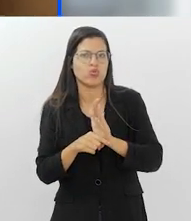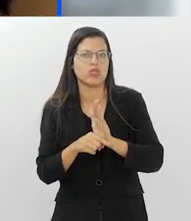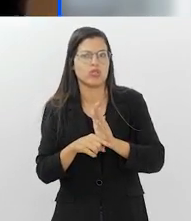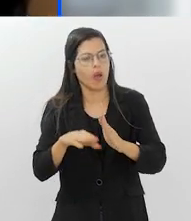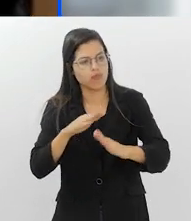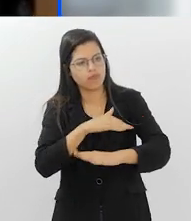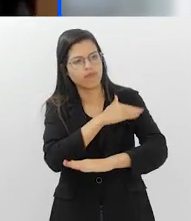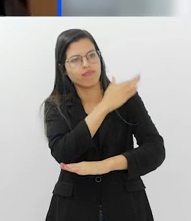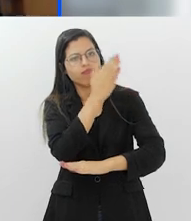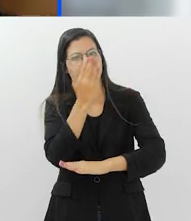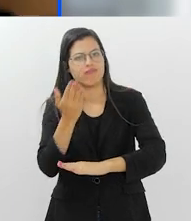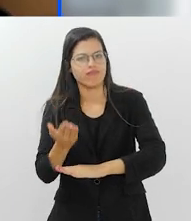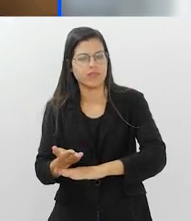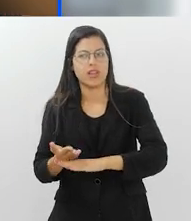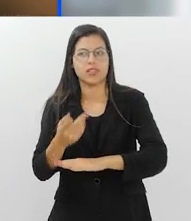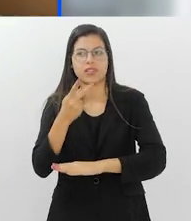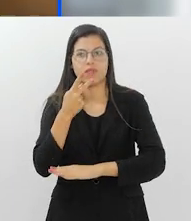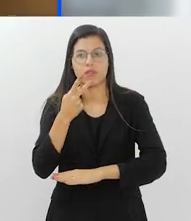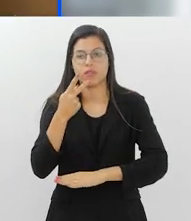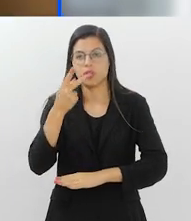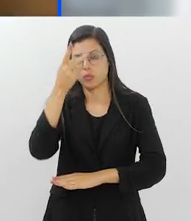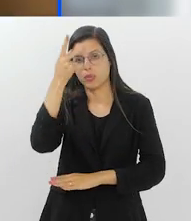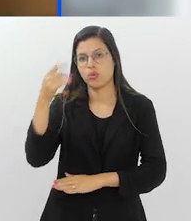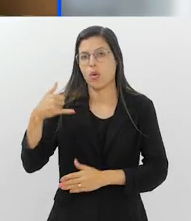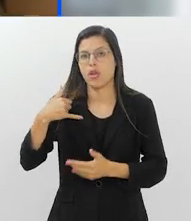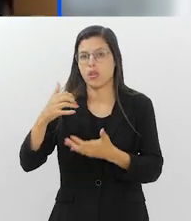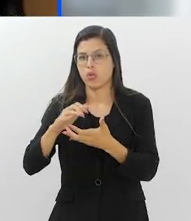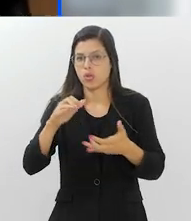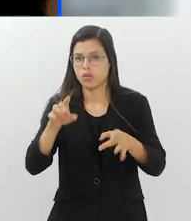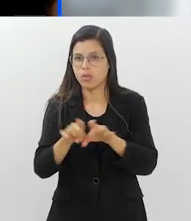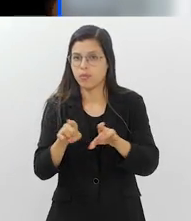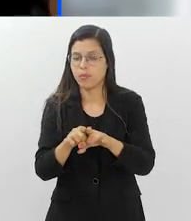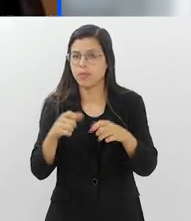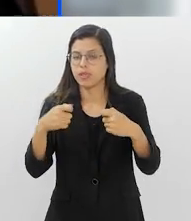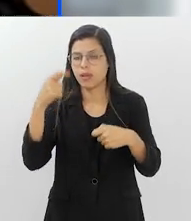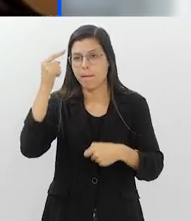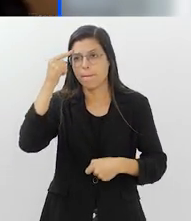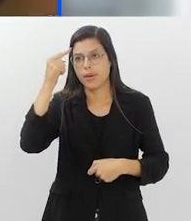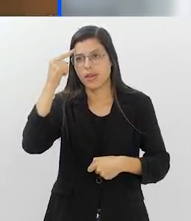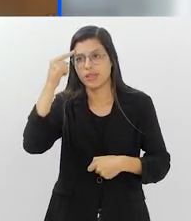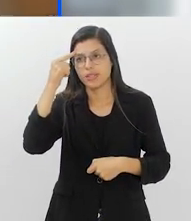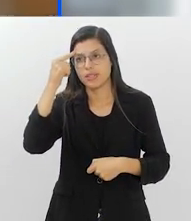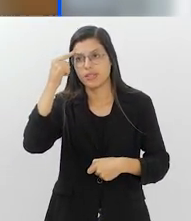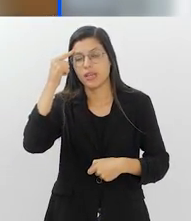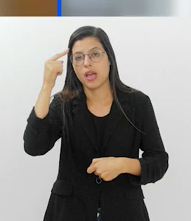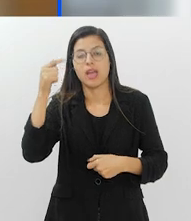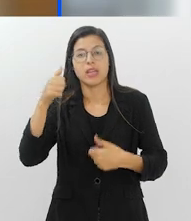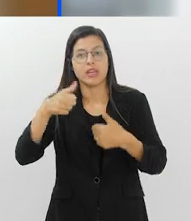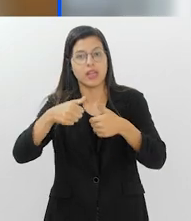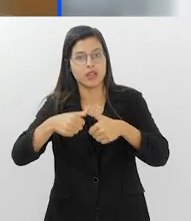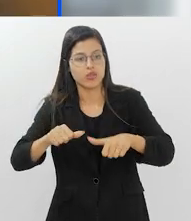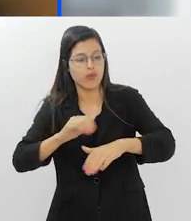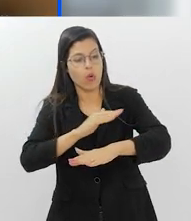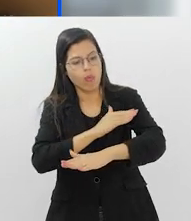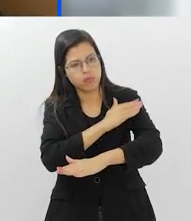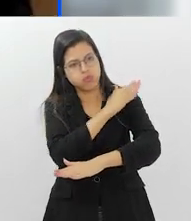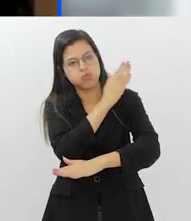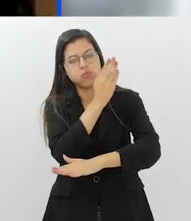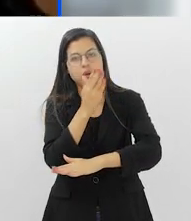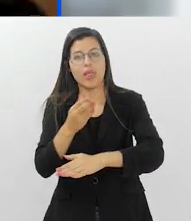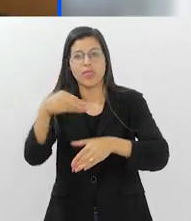dia ali. Porque quando a gente está falando de idosos também, a gente precisa pensar que eles passam a maior parte do tempo